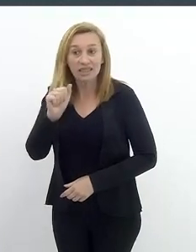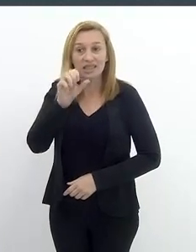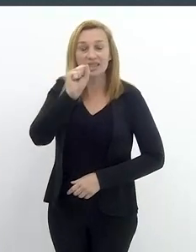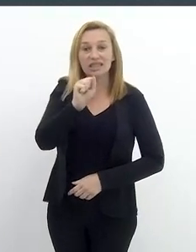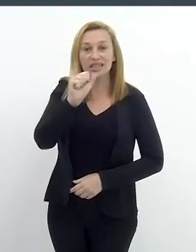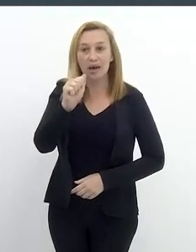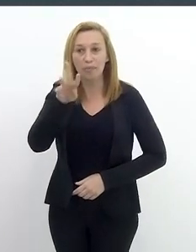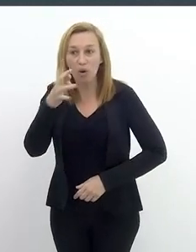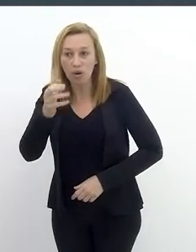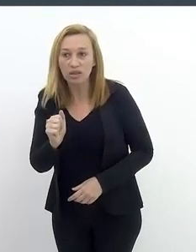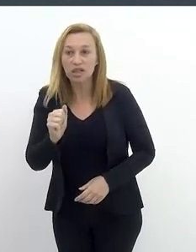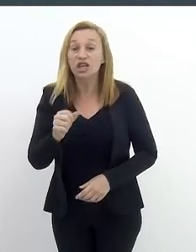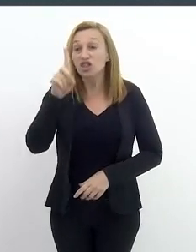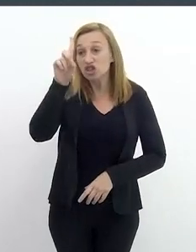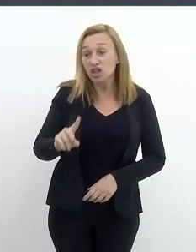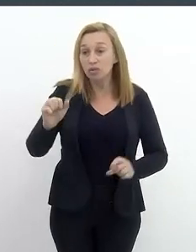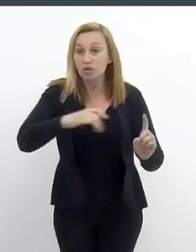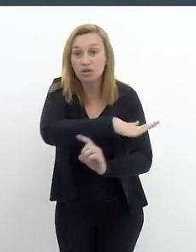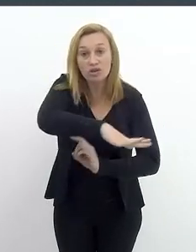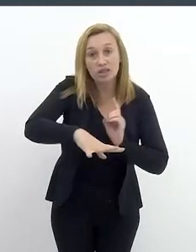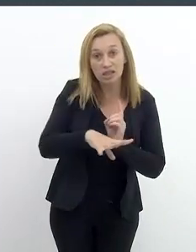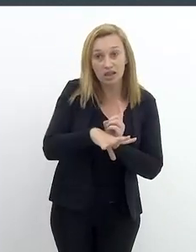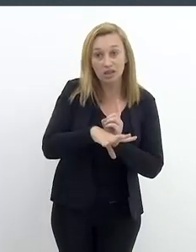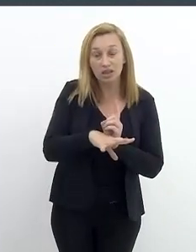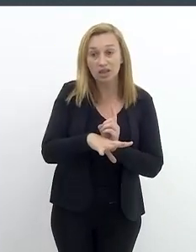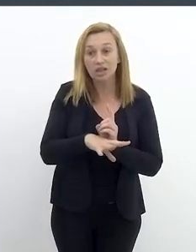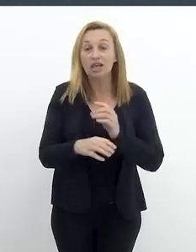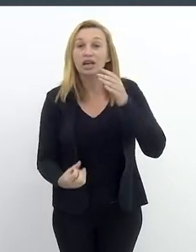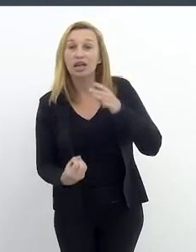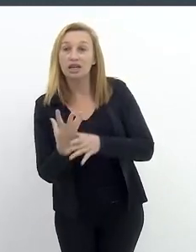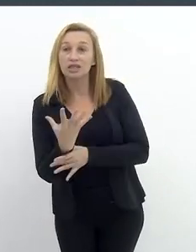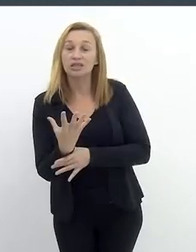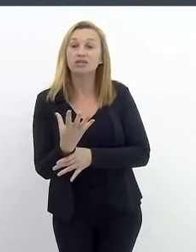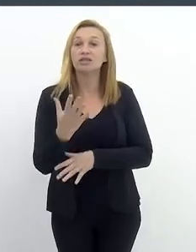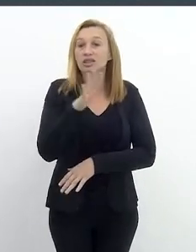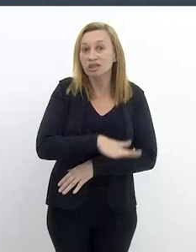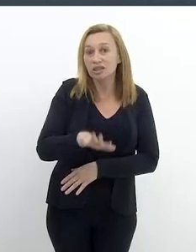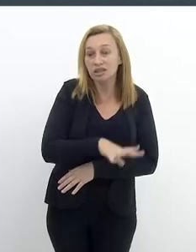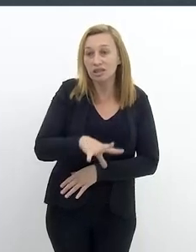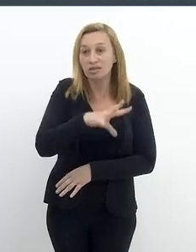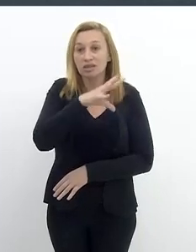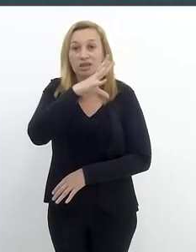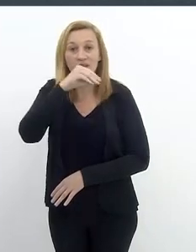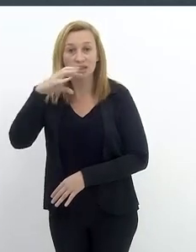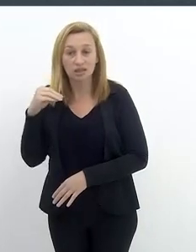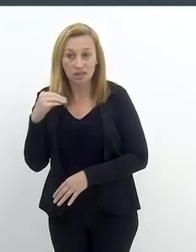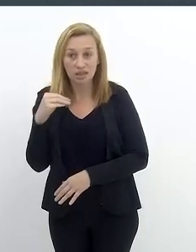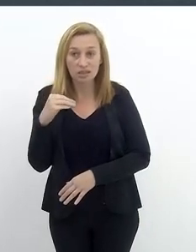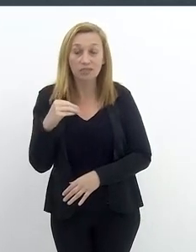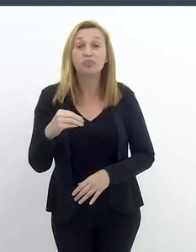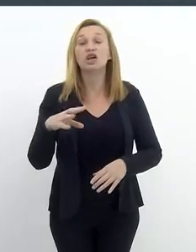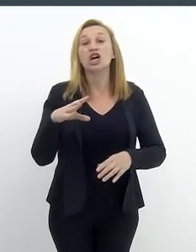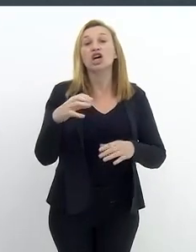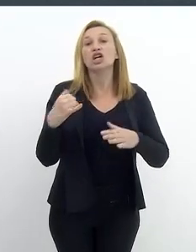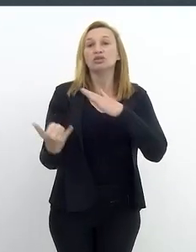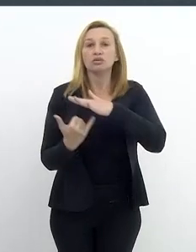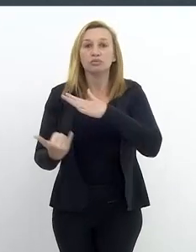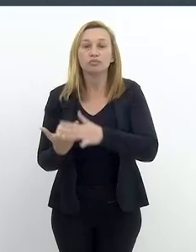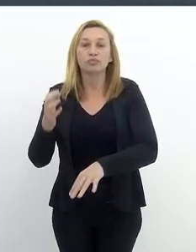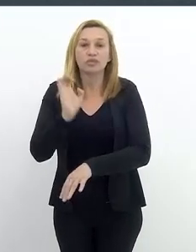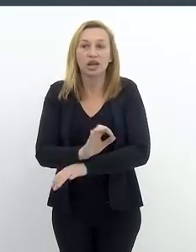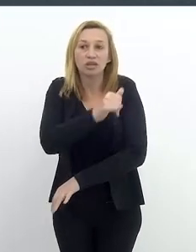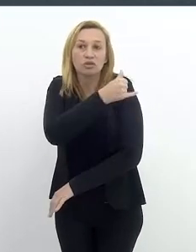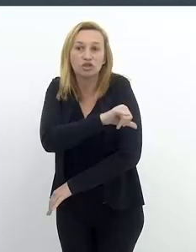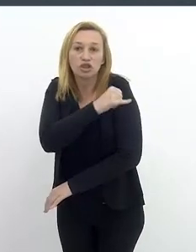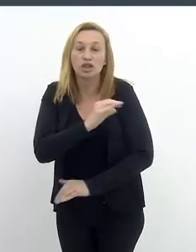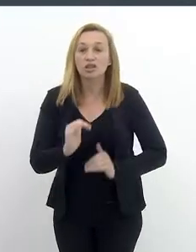E Adriane Sabrosa, diretora de promoção social da Fundação para Infância e Adolescência, FIA, instituição do